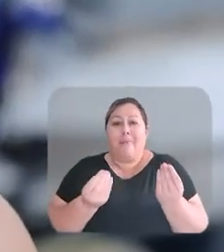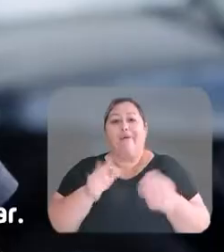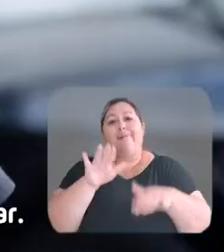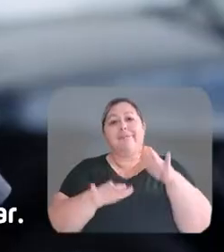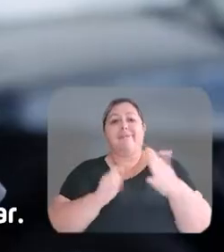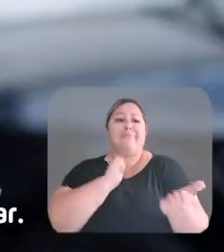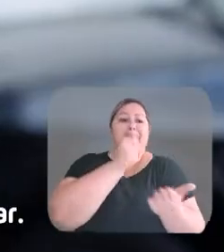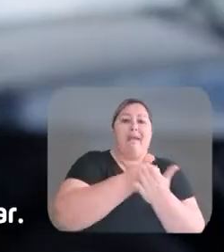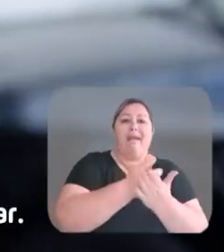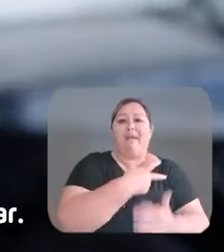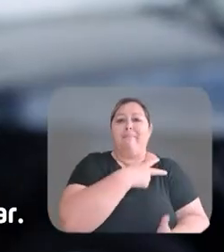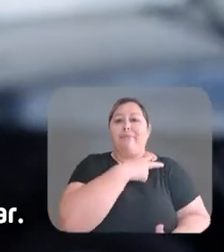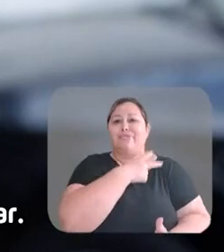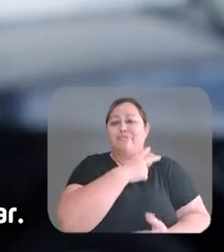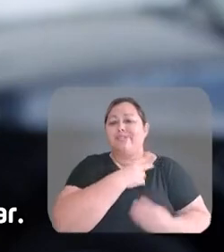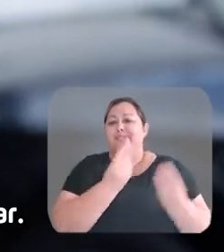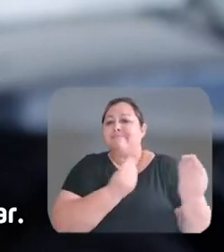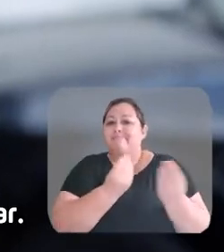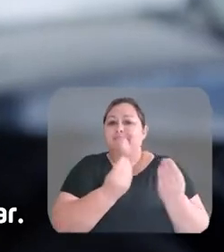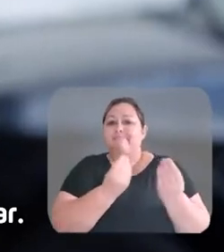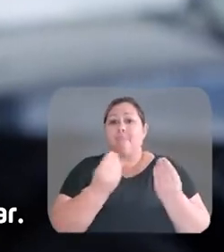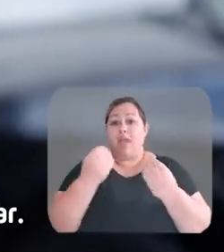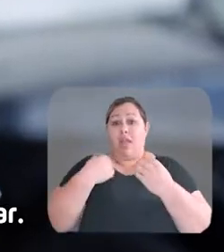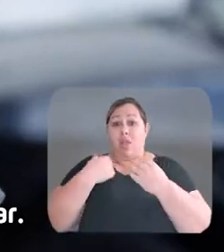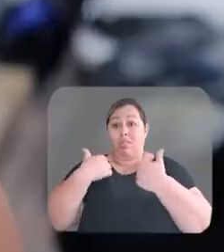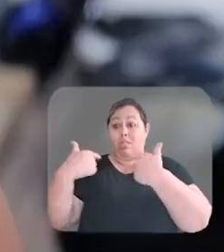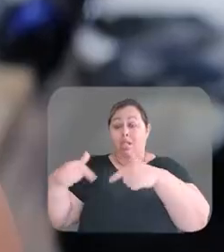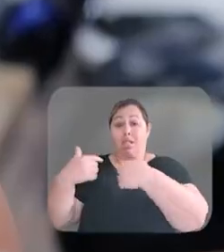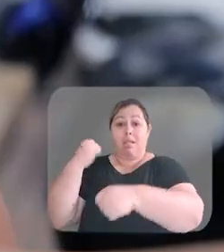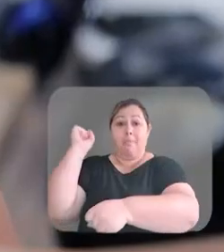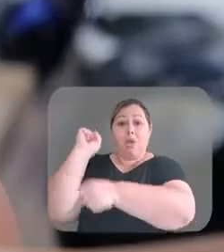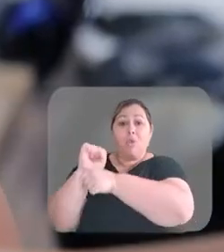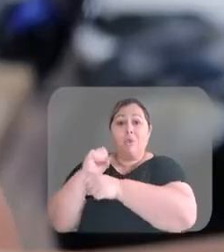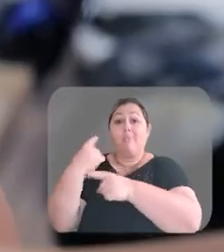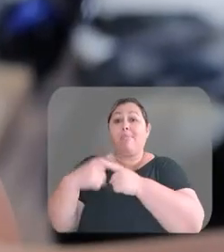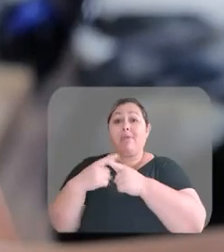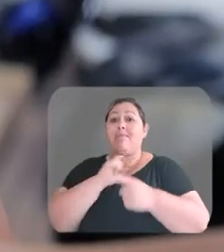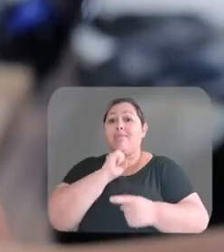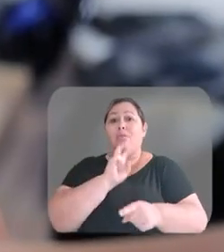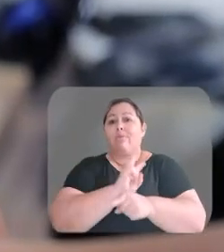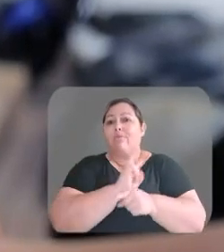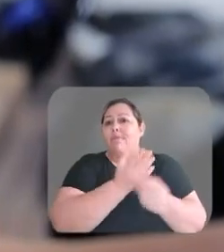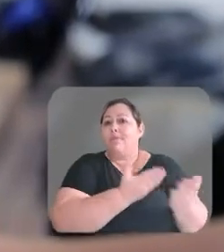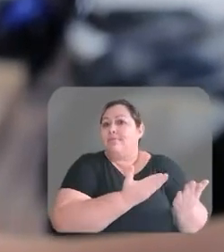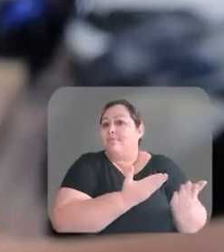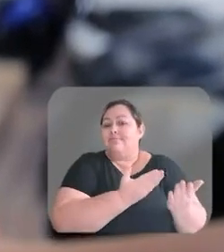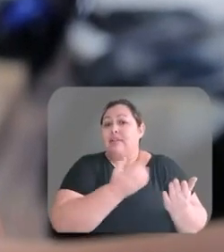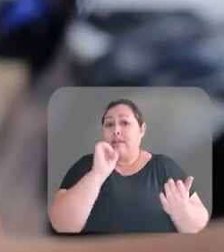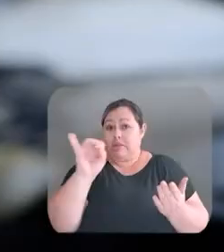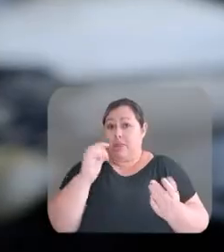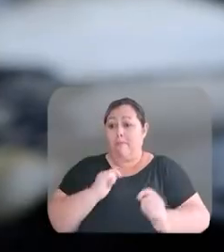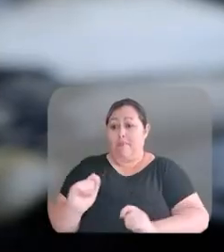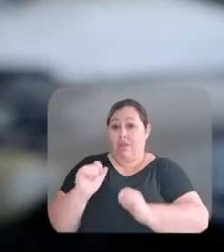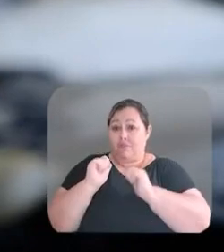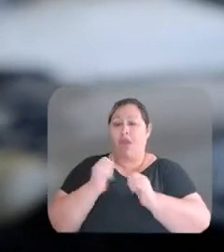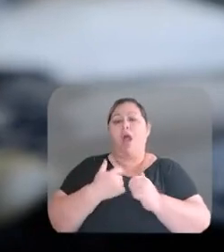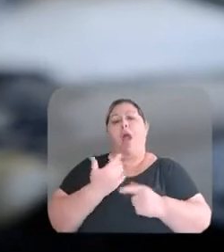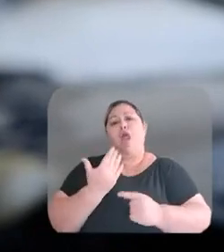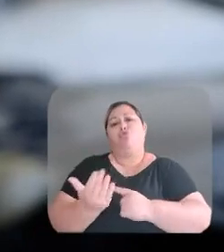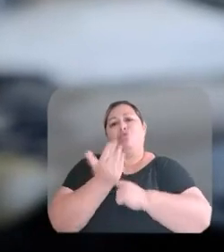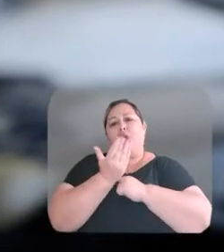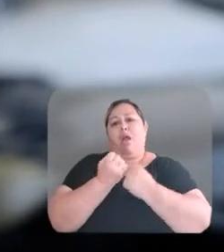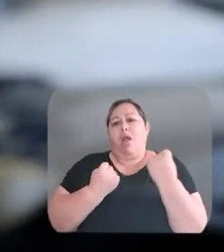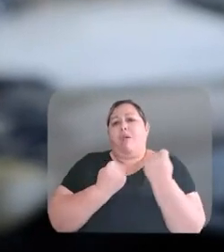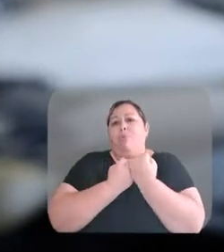pública. A gente acaba pagando algum profissional particular. Eu tive que parar de trabalhar, porque não tinha ninguém para cuidar dele, né? Se eu tivesse o